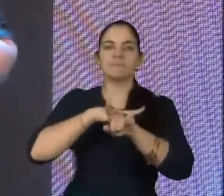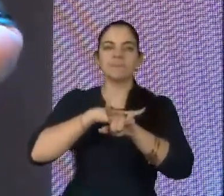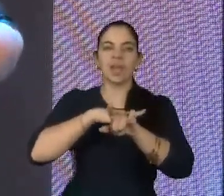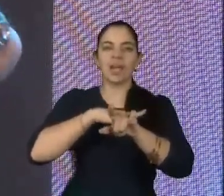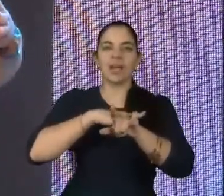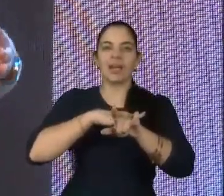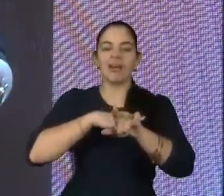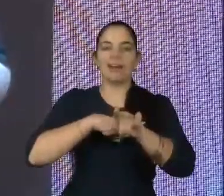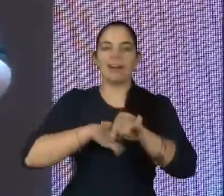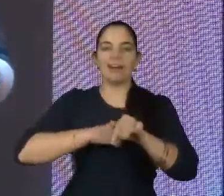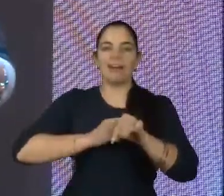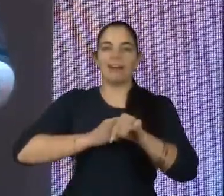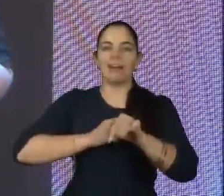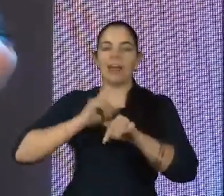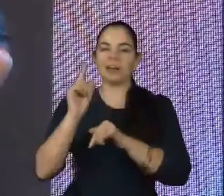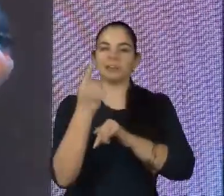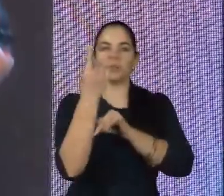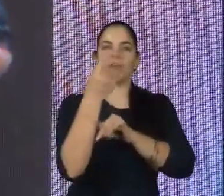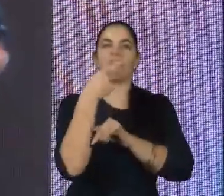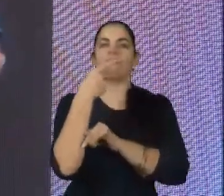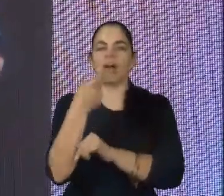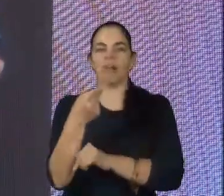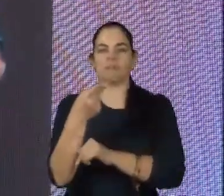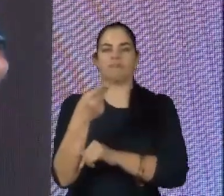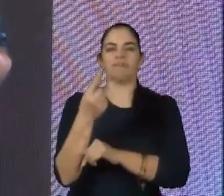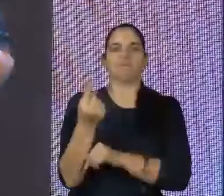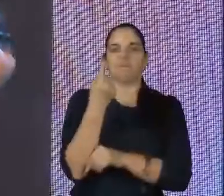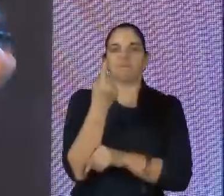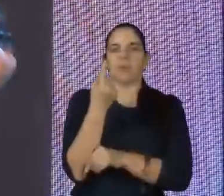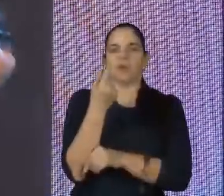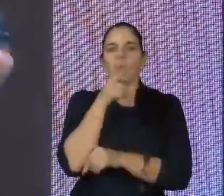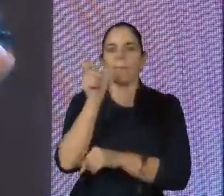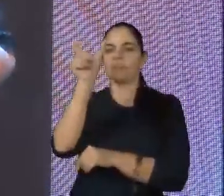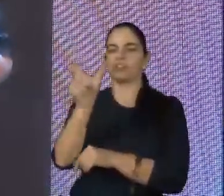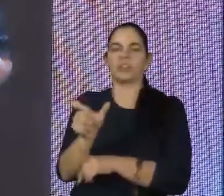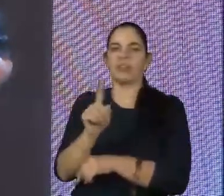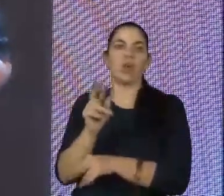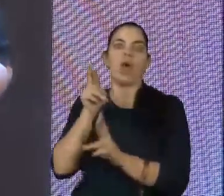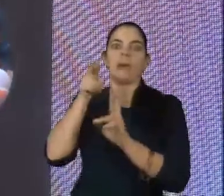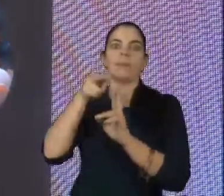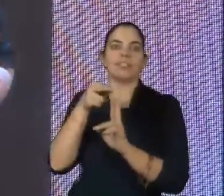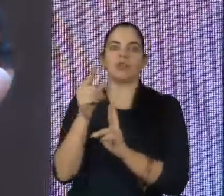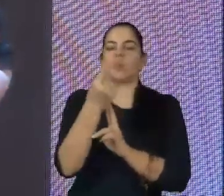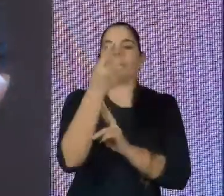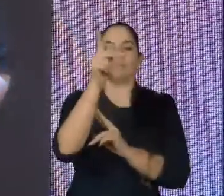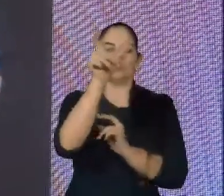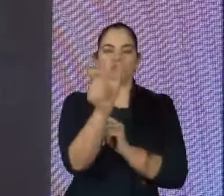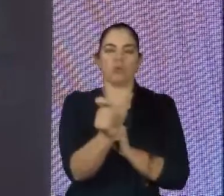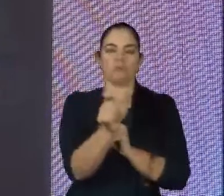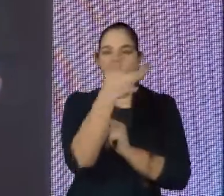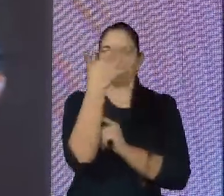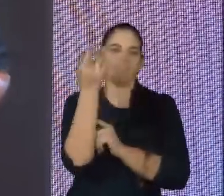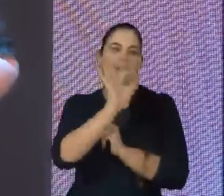elas terem autonomia de fala, tudo. Eu vejo como isso. Como eu disse, eu não me vejo representada apenas por uma pessoa, né,